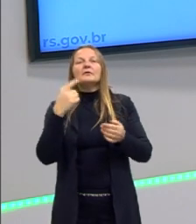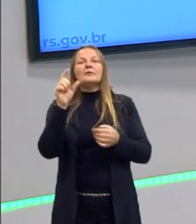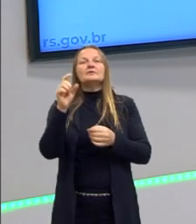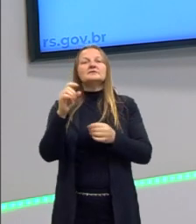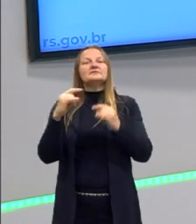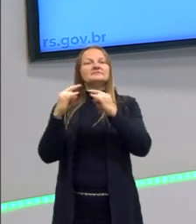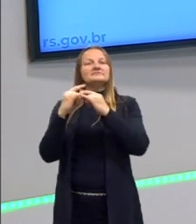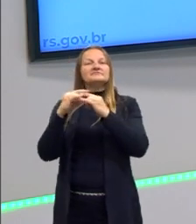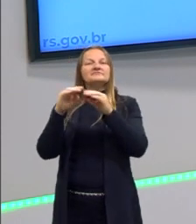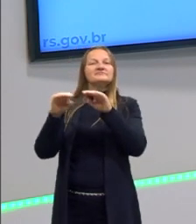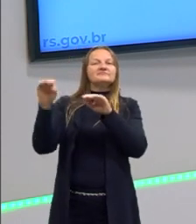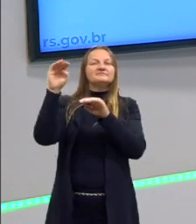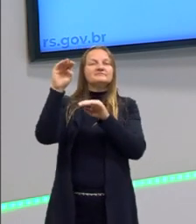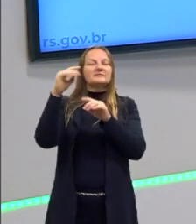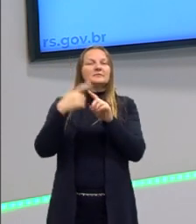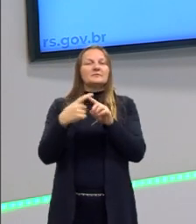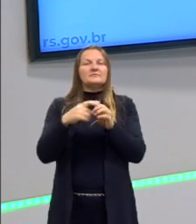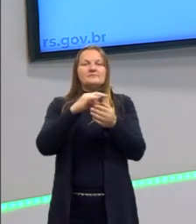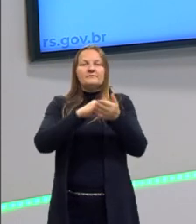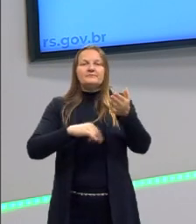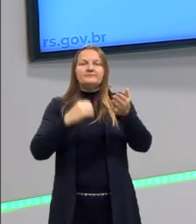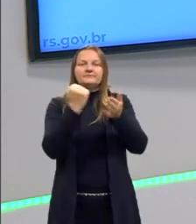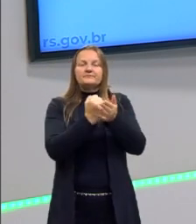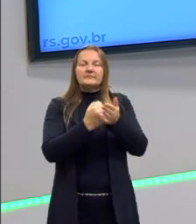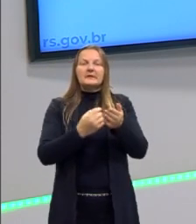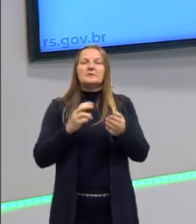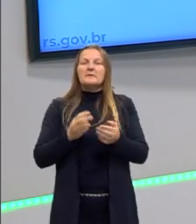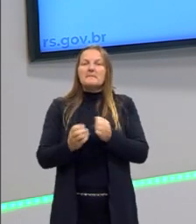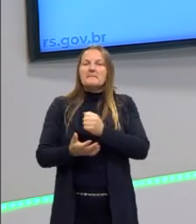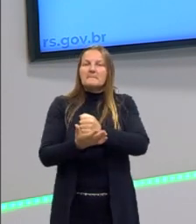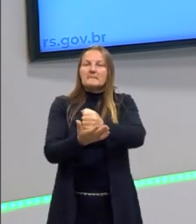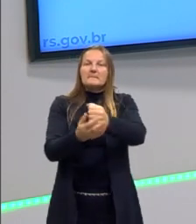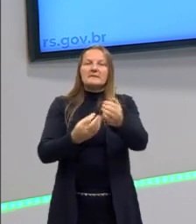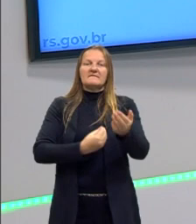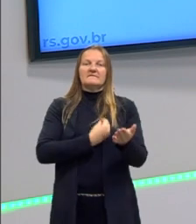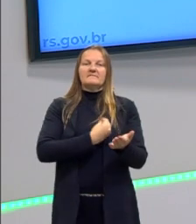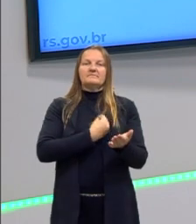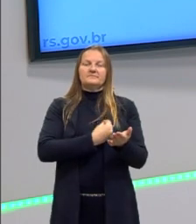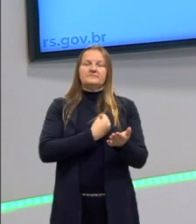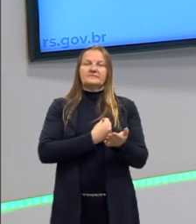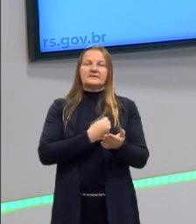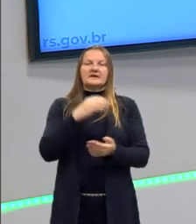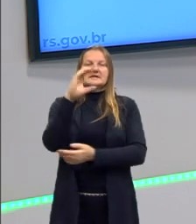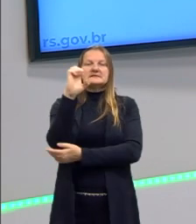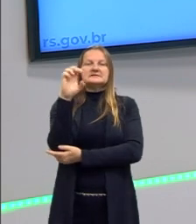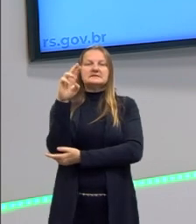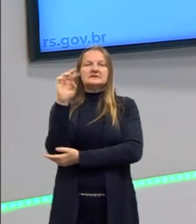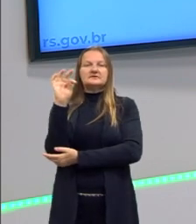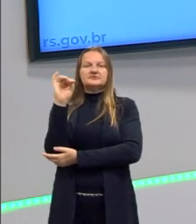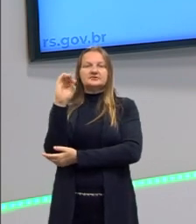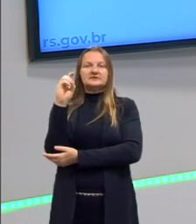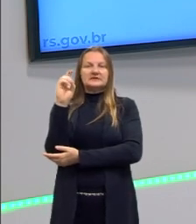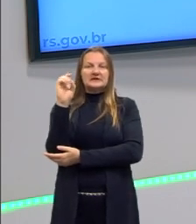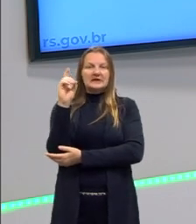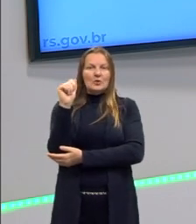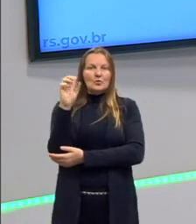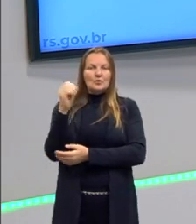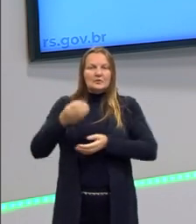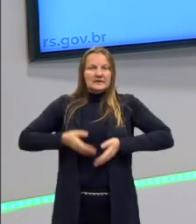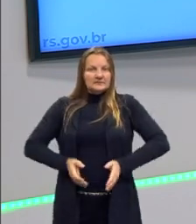outra autoridade. Porque a função do Estado é manter a vida. Então, olha, vejam, eu estou chamando a atenção disso, porque veja o